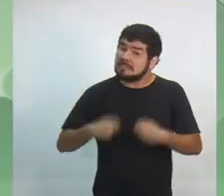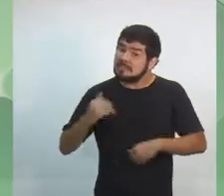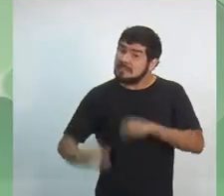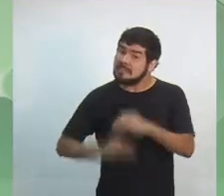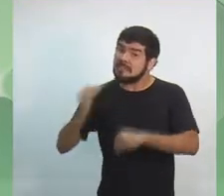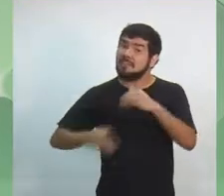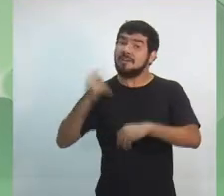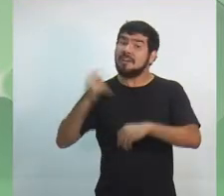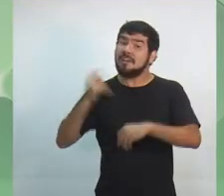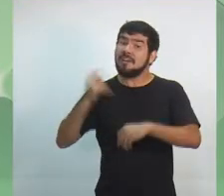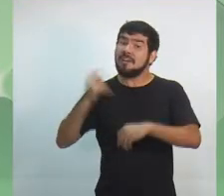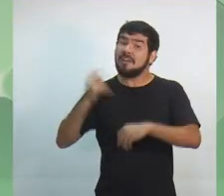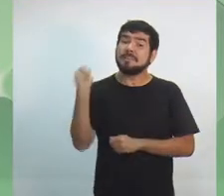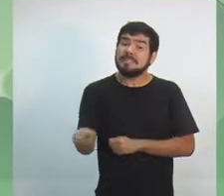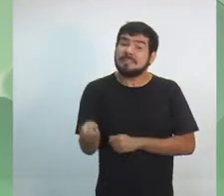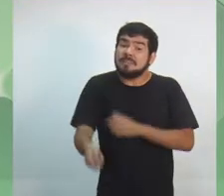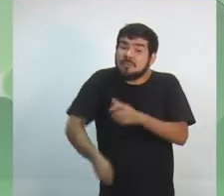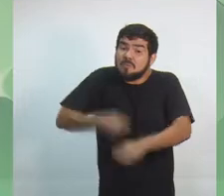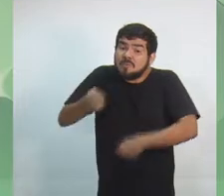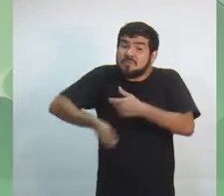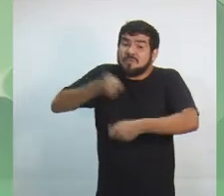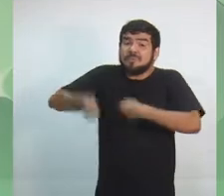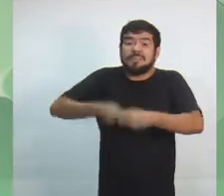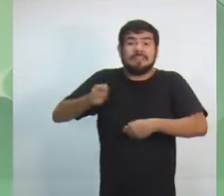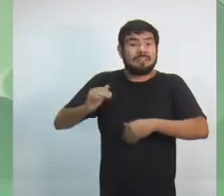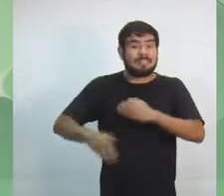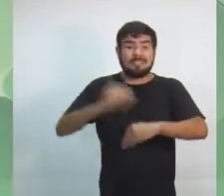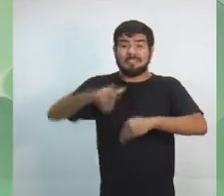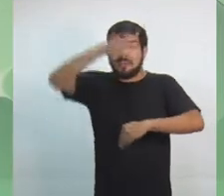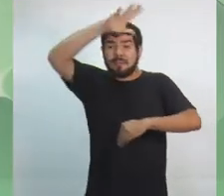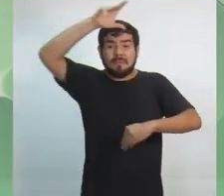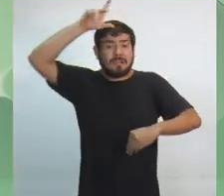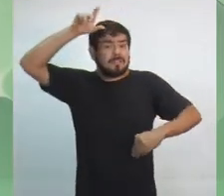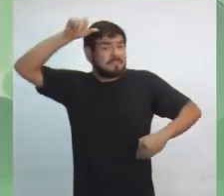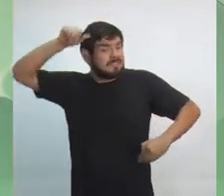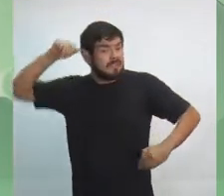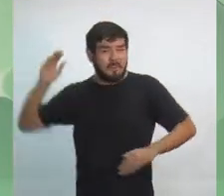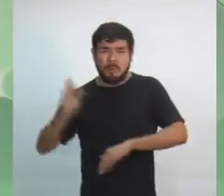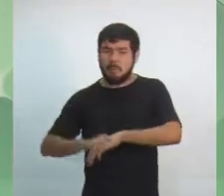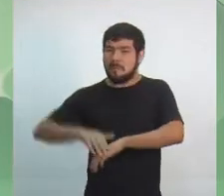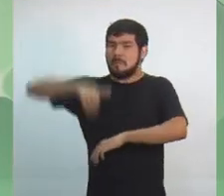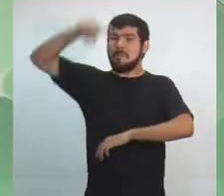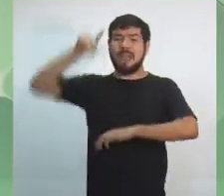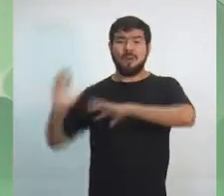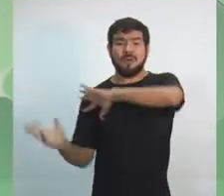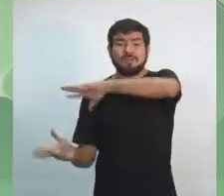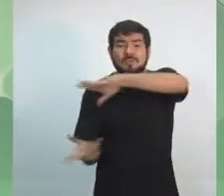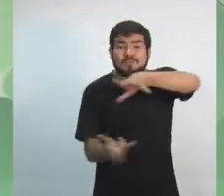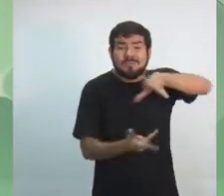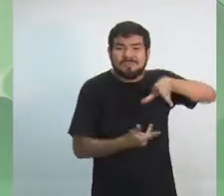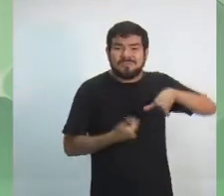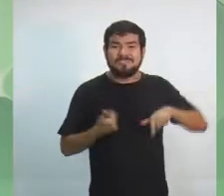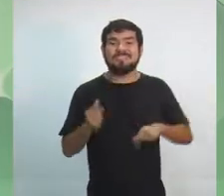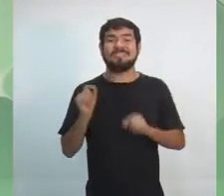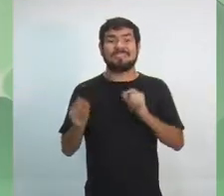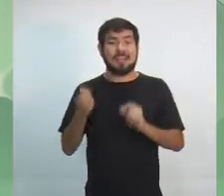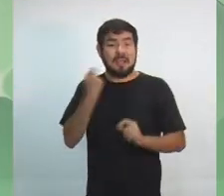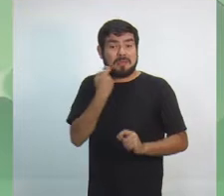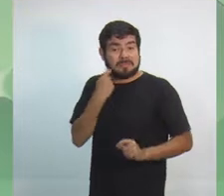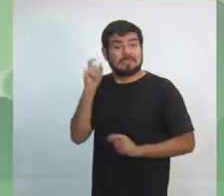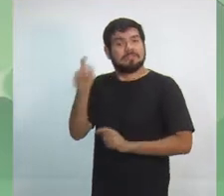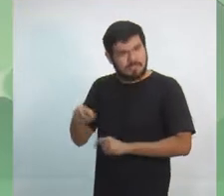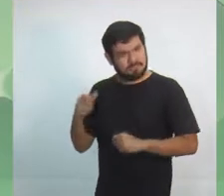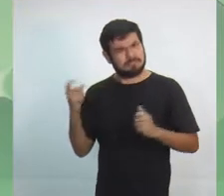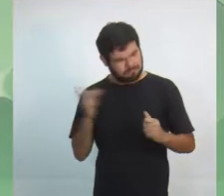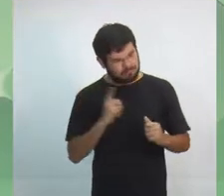a piscicultura e transformar o Amazonas no maior produtor de proteína animal do mundo através da piscicultura. Temos condições de fazer isso